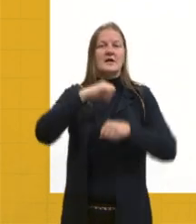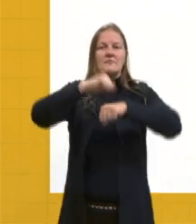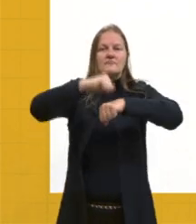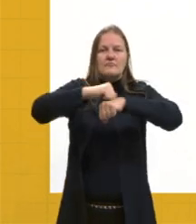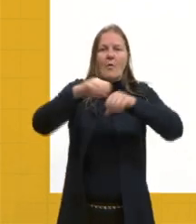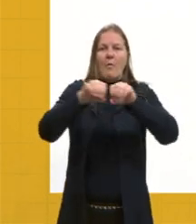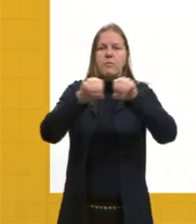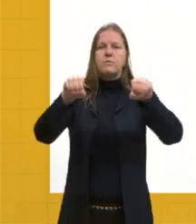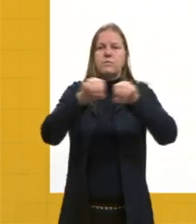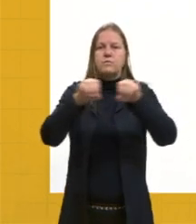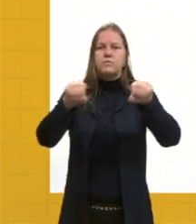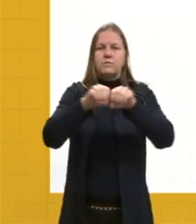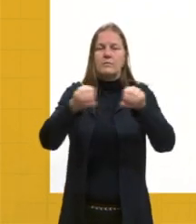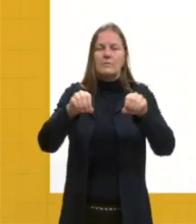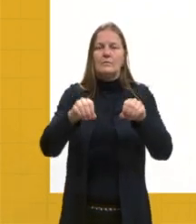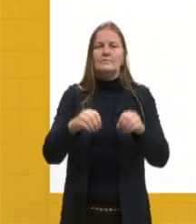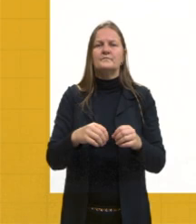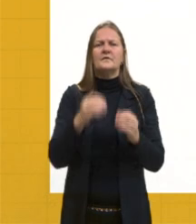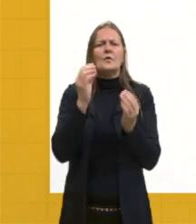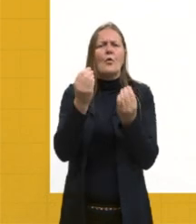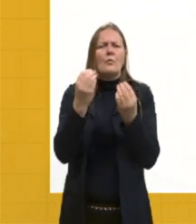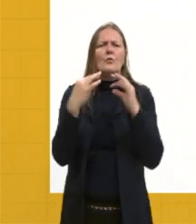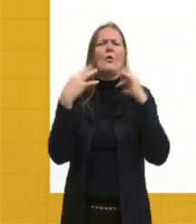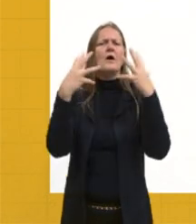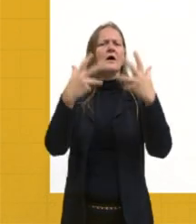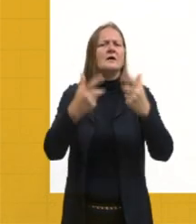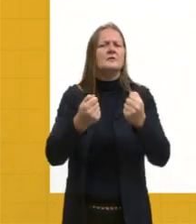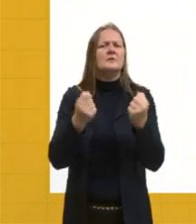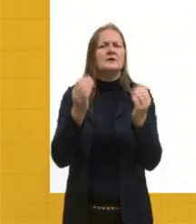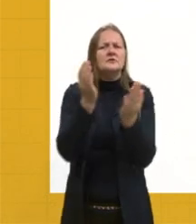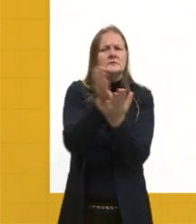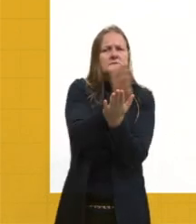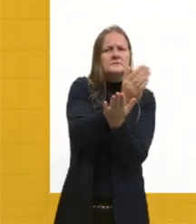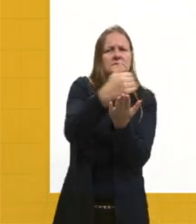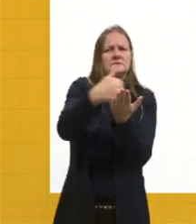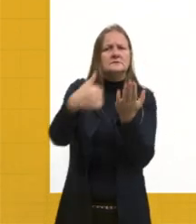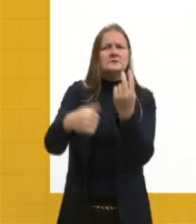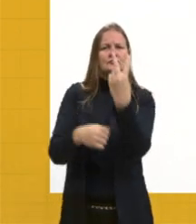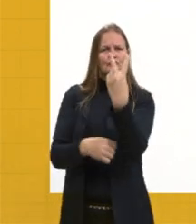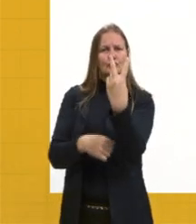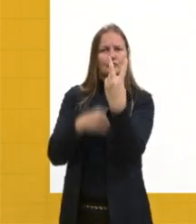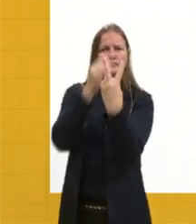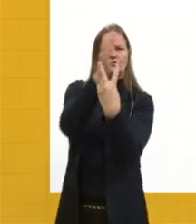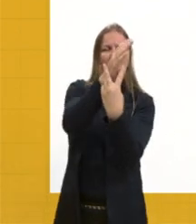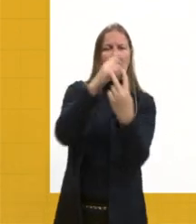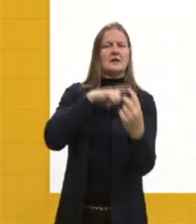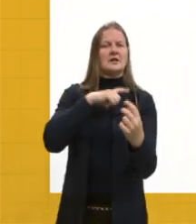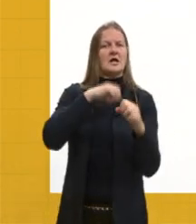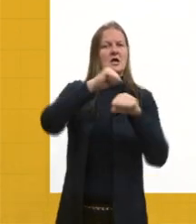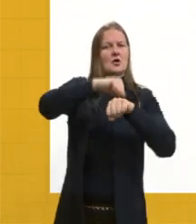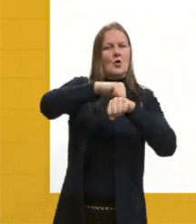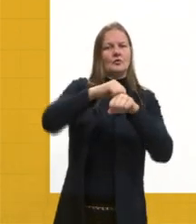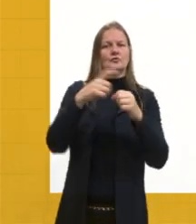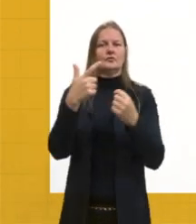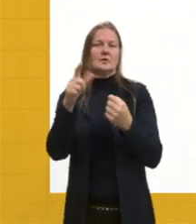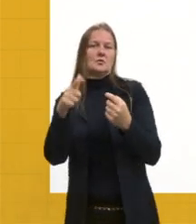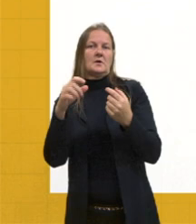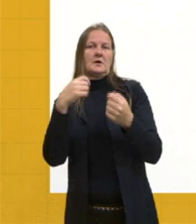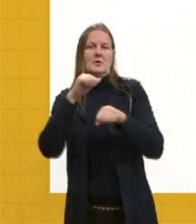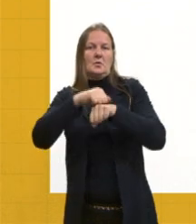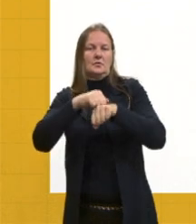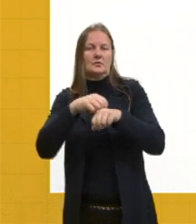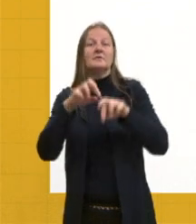não é legal separar os animais, reino animalha, em invertebrados e vertebrados,